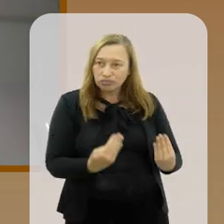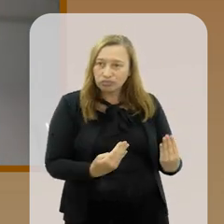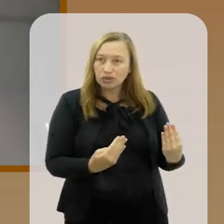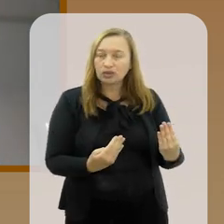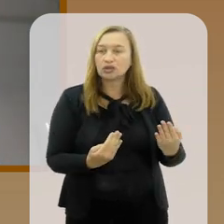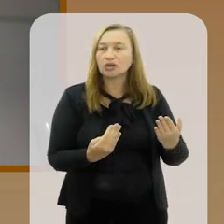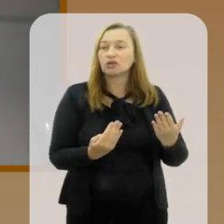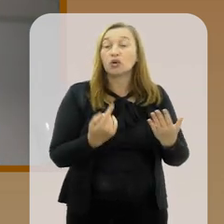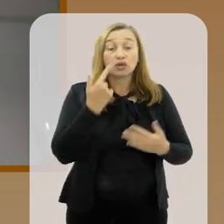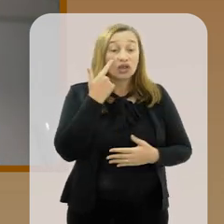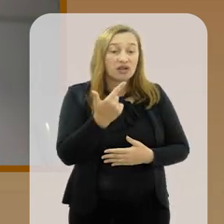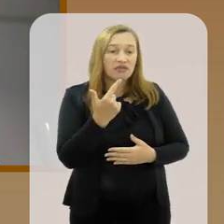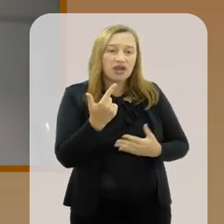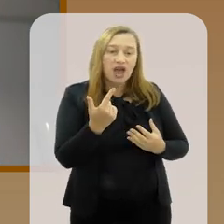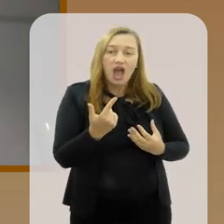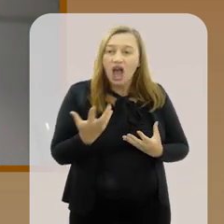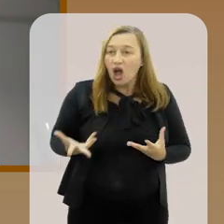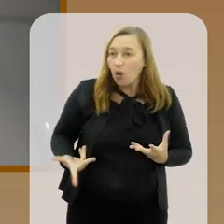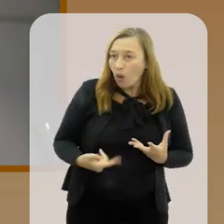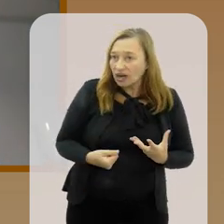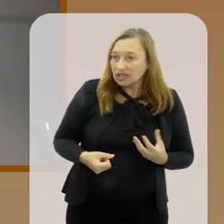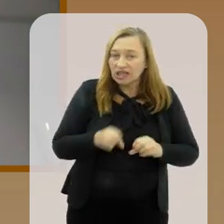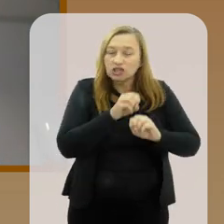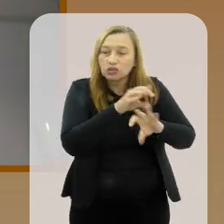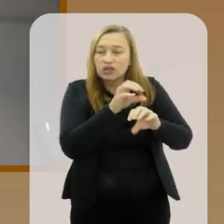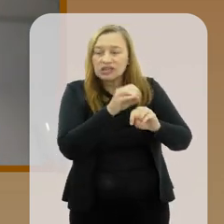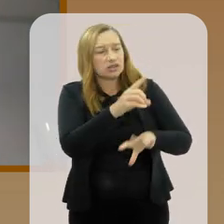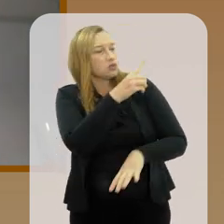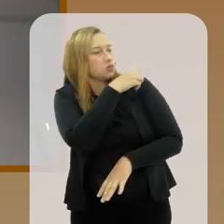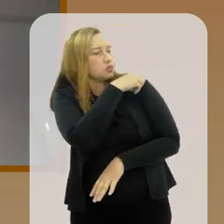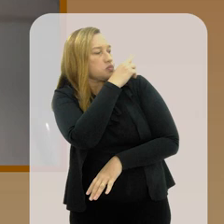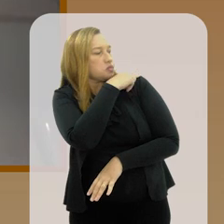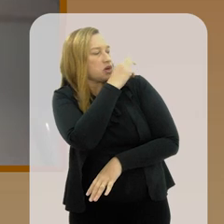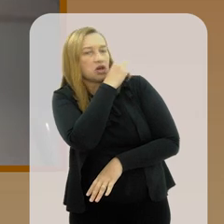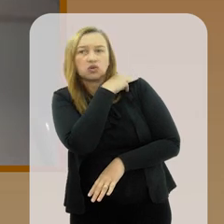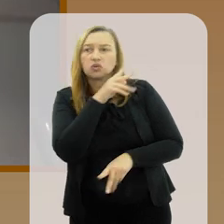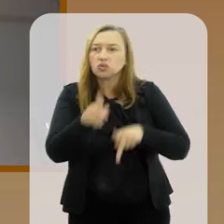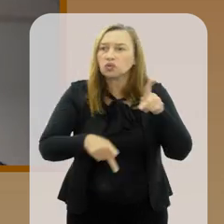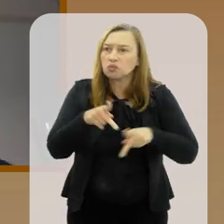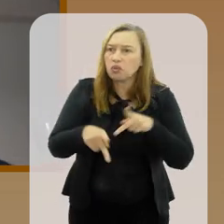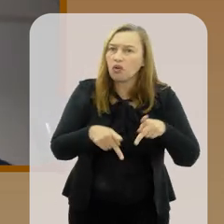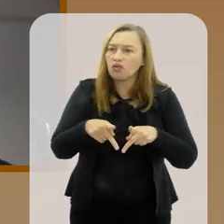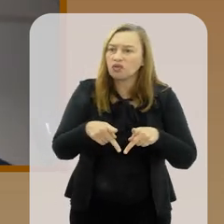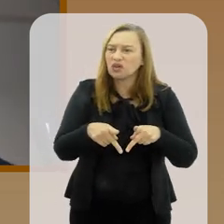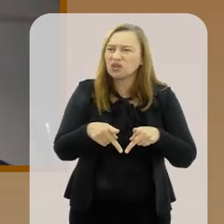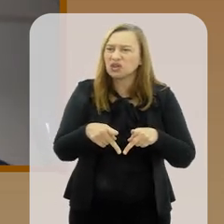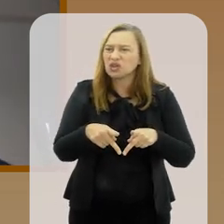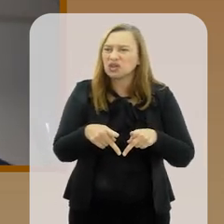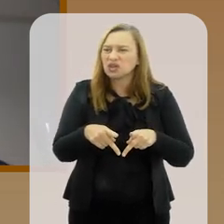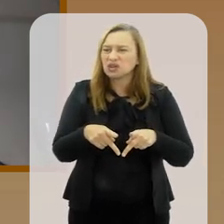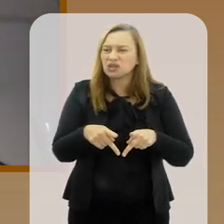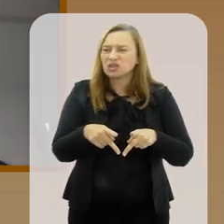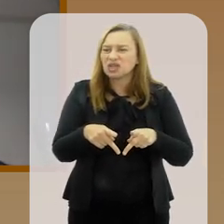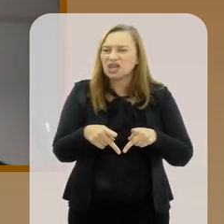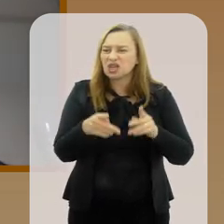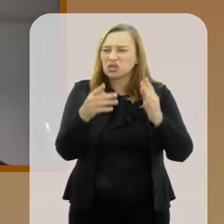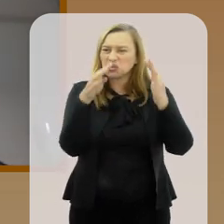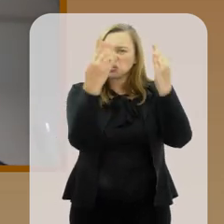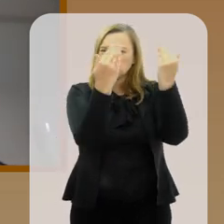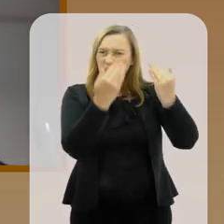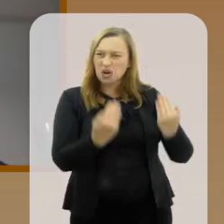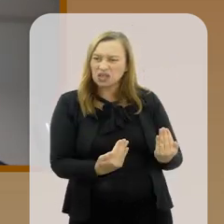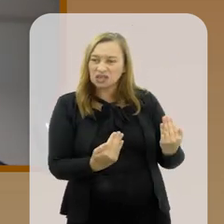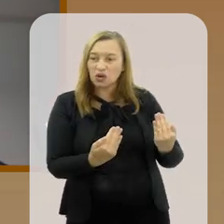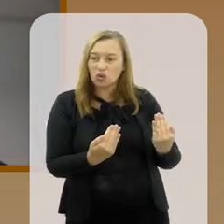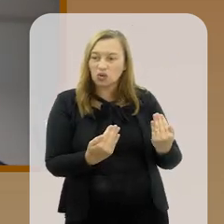mal. Quando eles olham pra qualidade do ensino médio da população, eles se dão mal nas avaliações